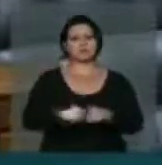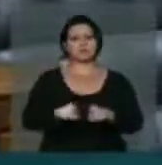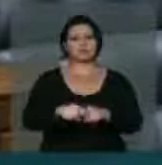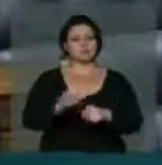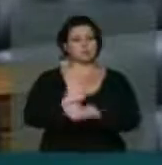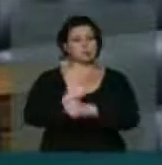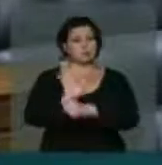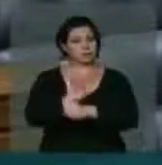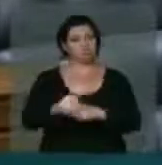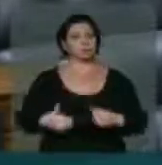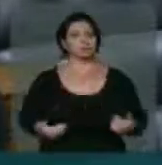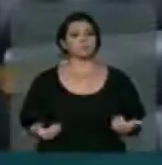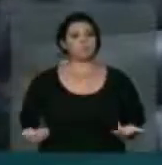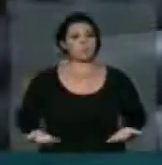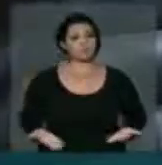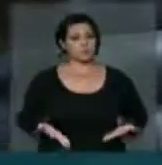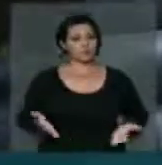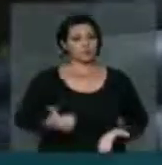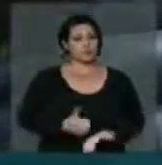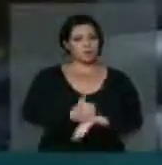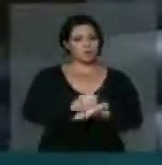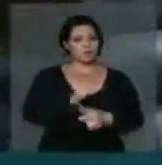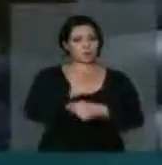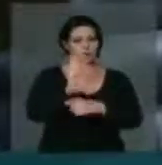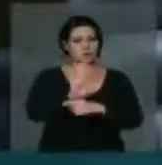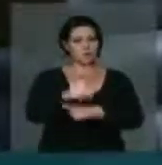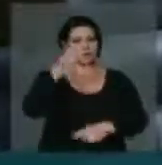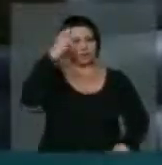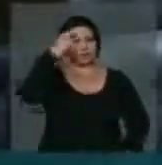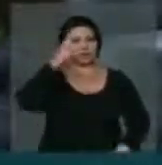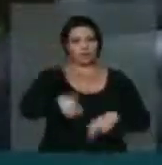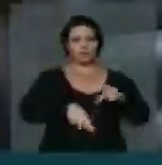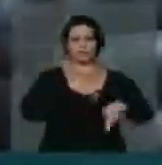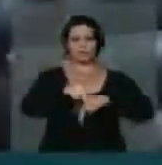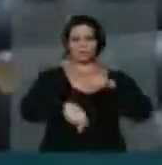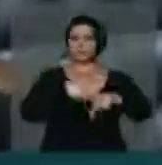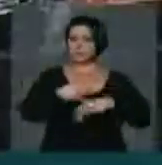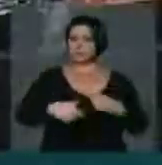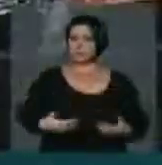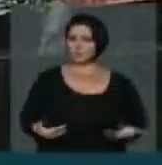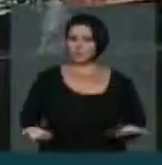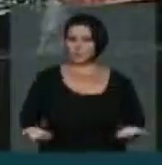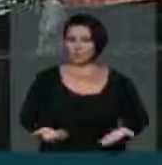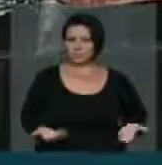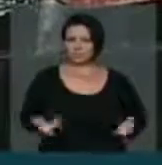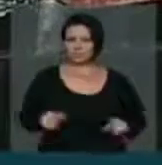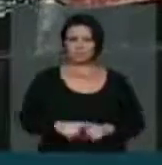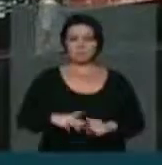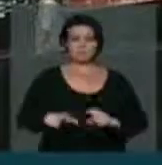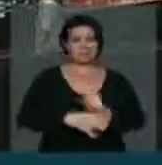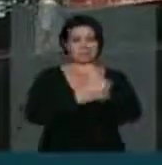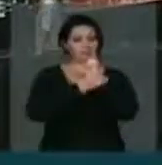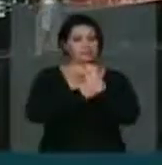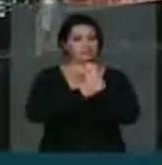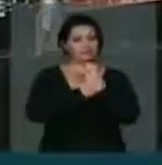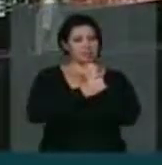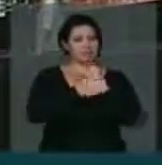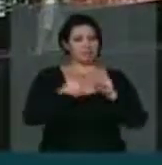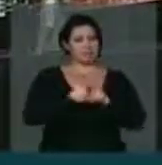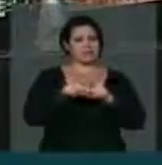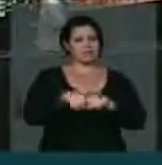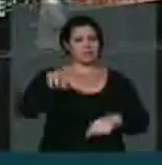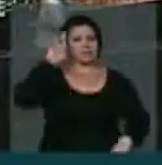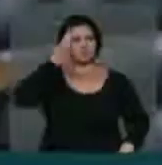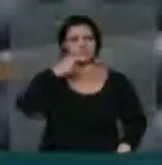do cinema. Hoje, nós apoiamos a cultura popular. Hoje, nós garantimos, como